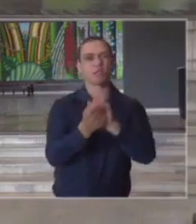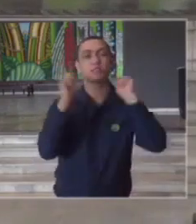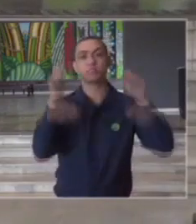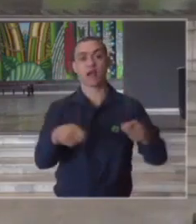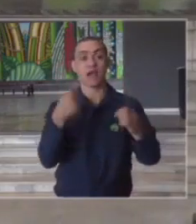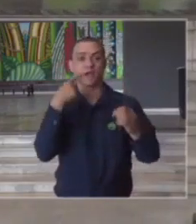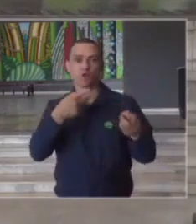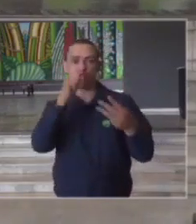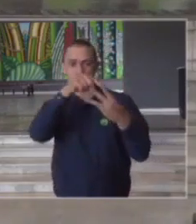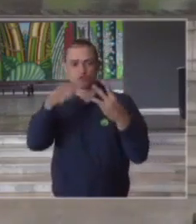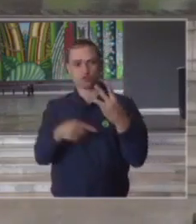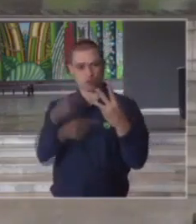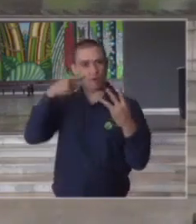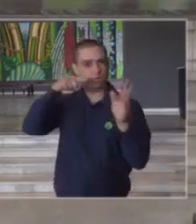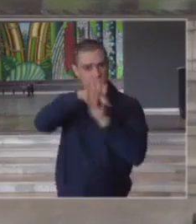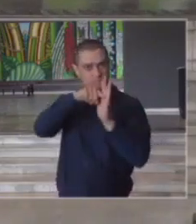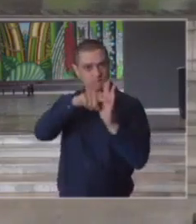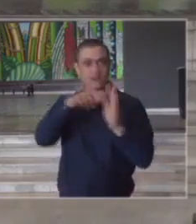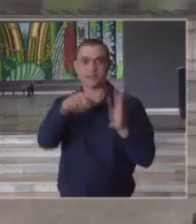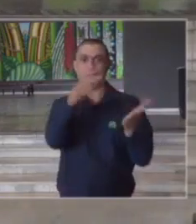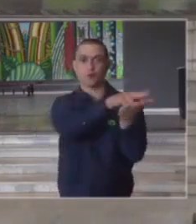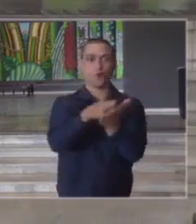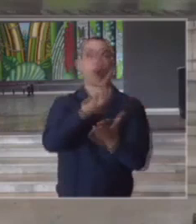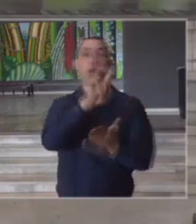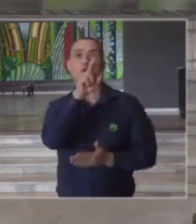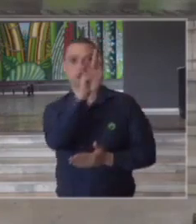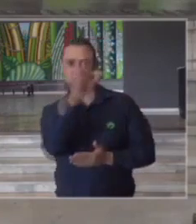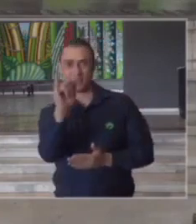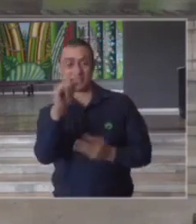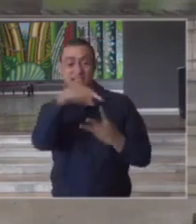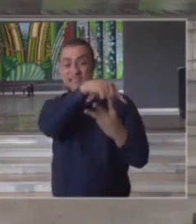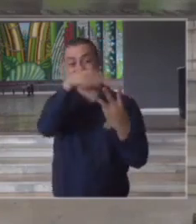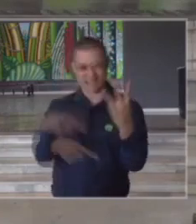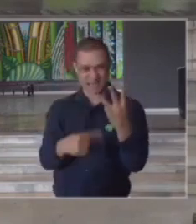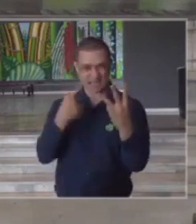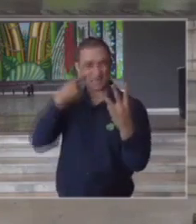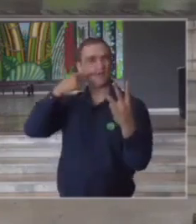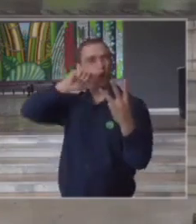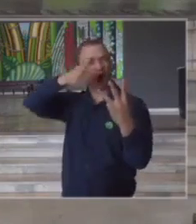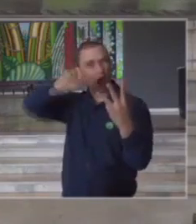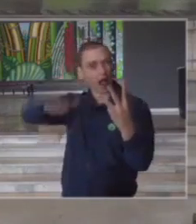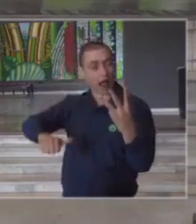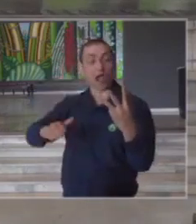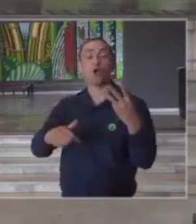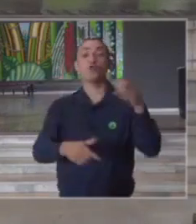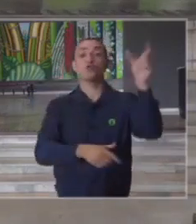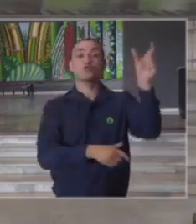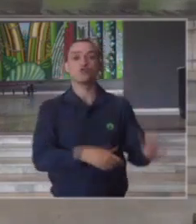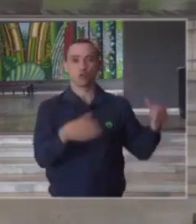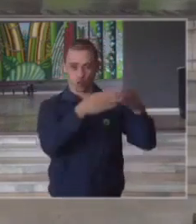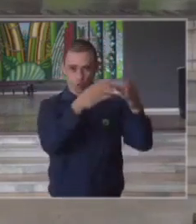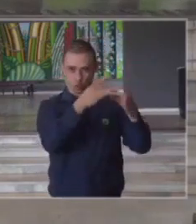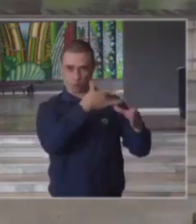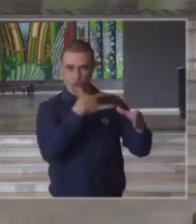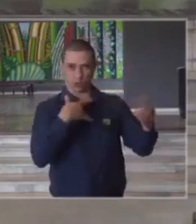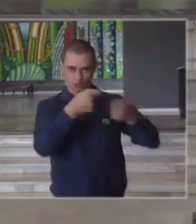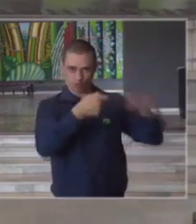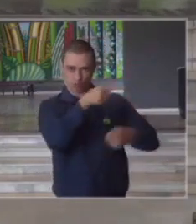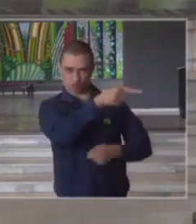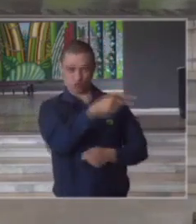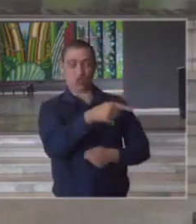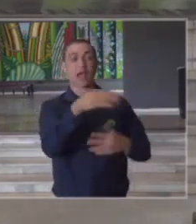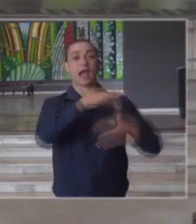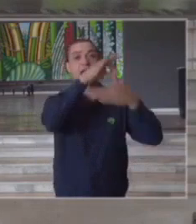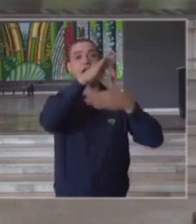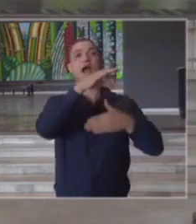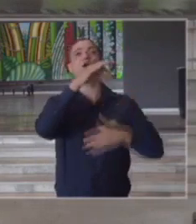hospitalar seja em leitos seja em UTI tudo isso está sendo feito sob coordenação do comitê de saúde que é